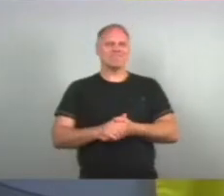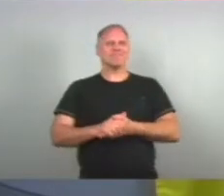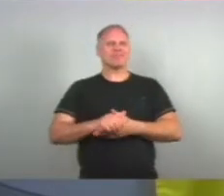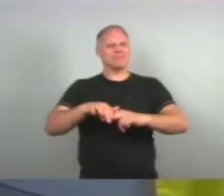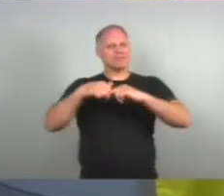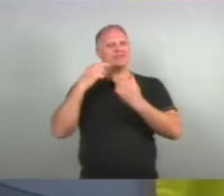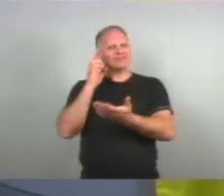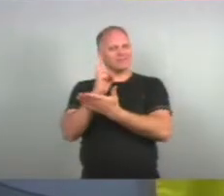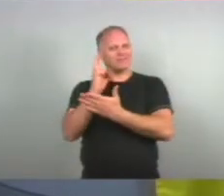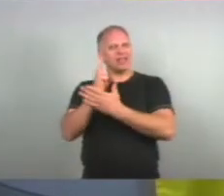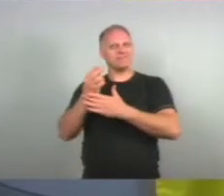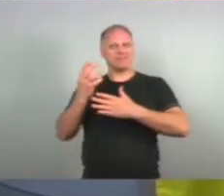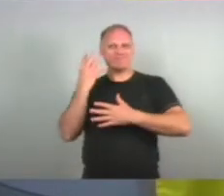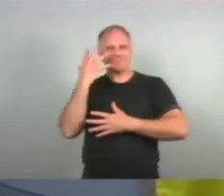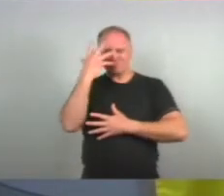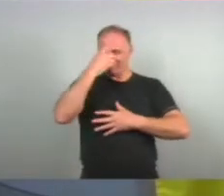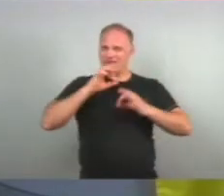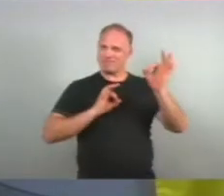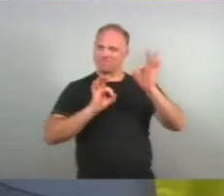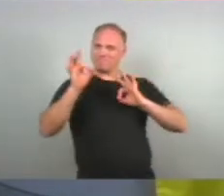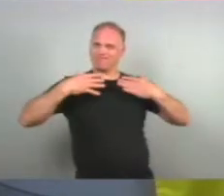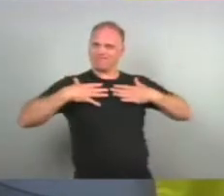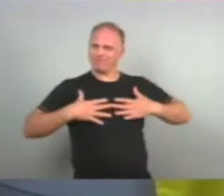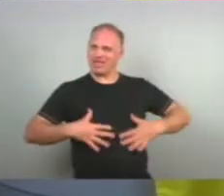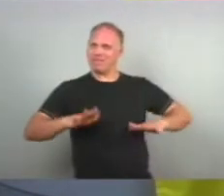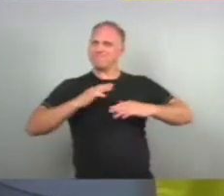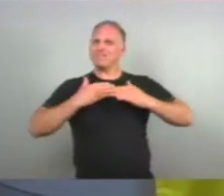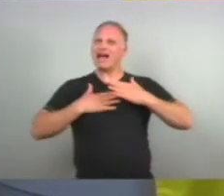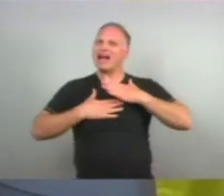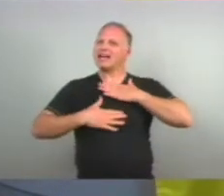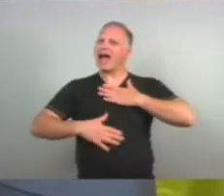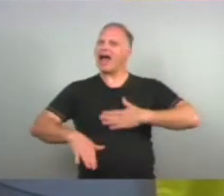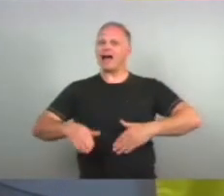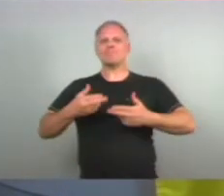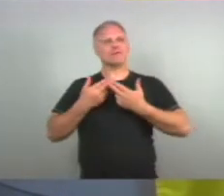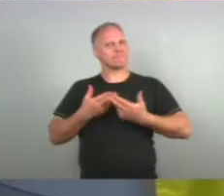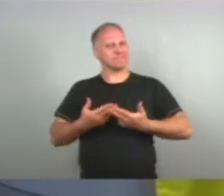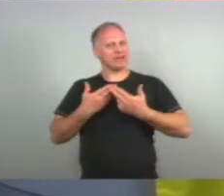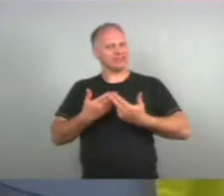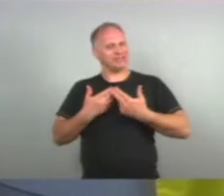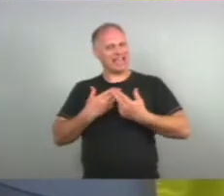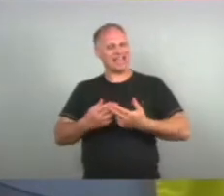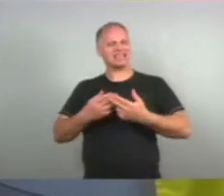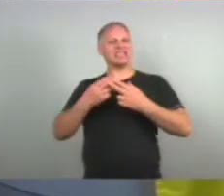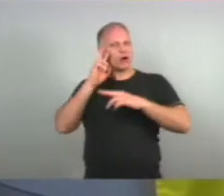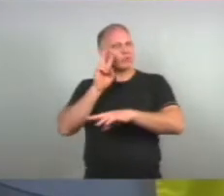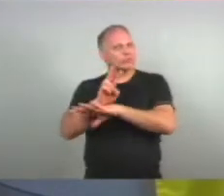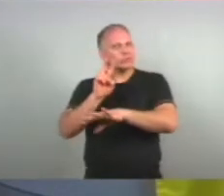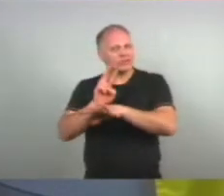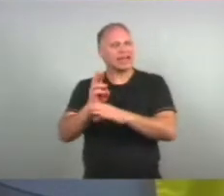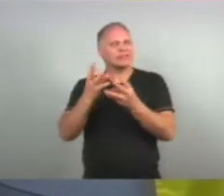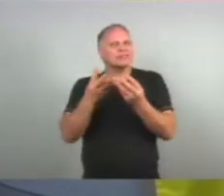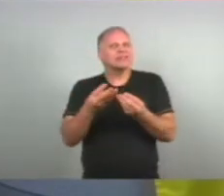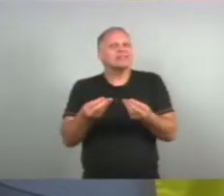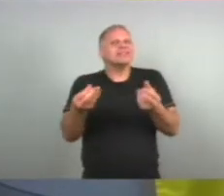sempre atenciosa Muito pacienciosa com as pessoas Tem um olhar sensível sempre a temas polêmicos